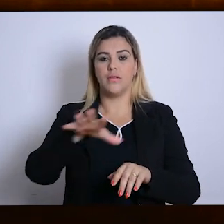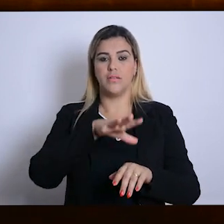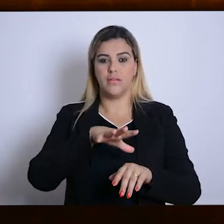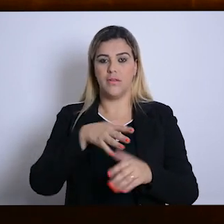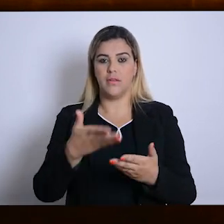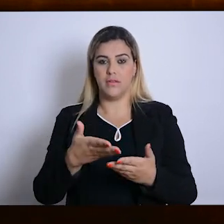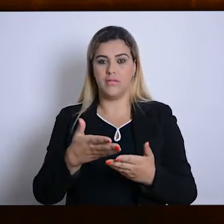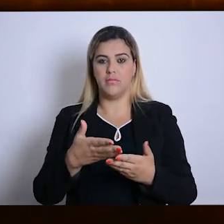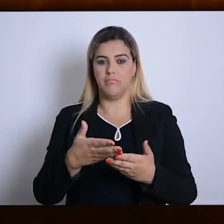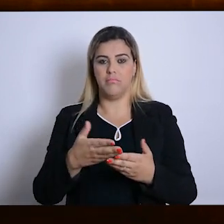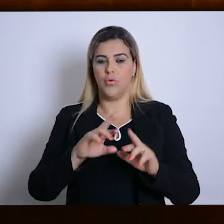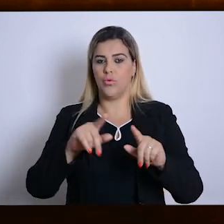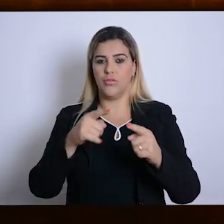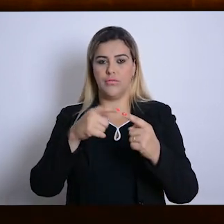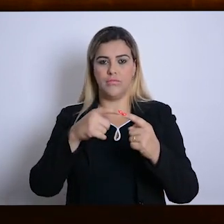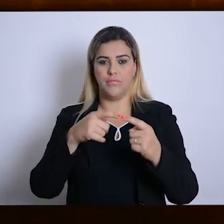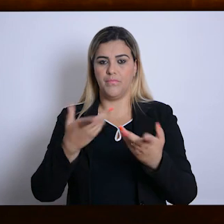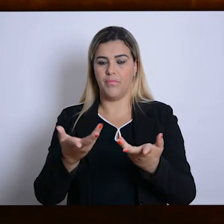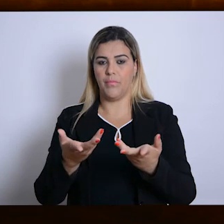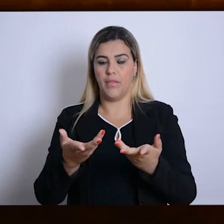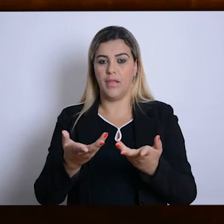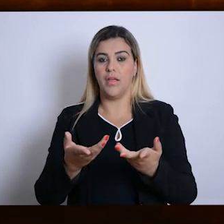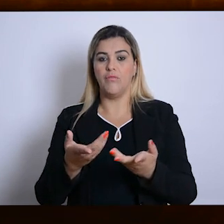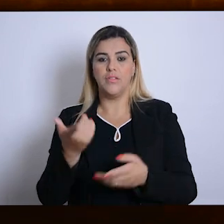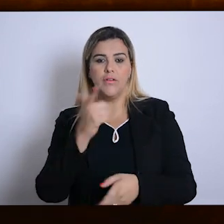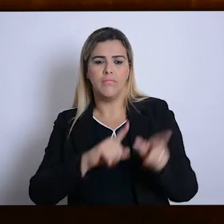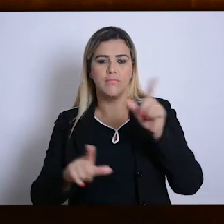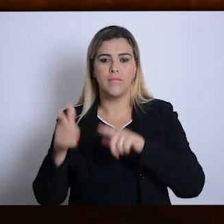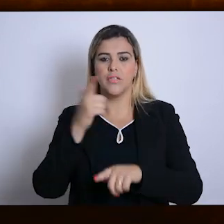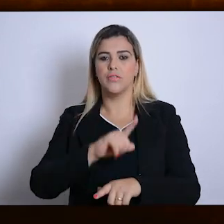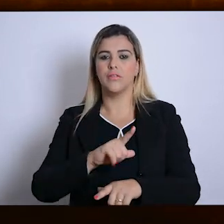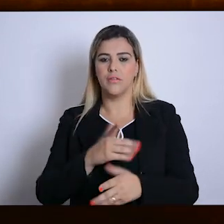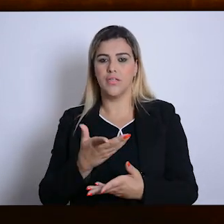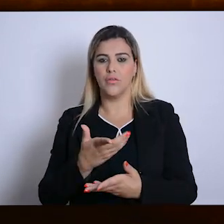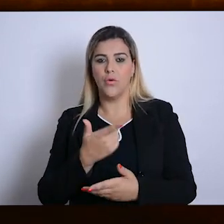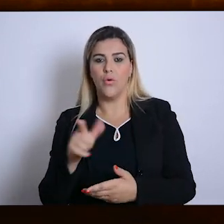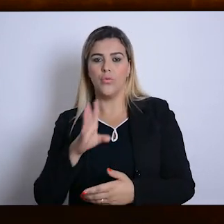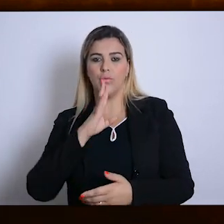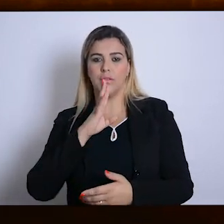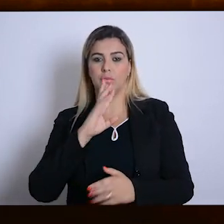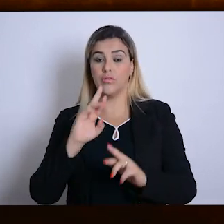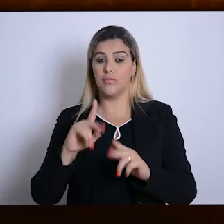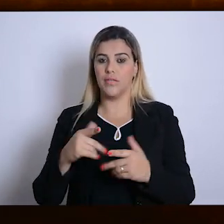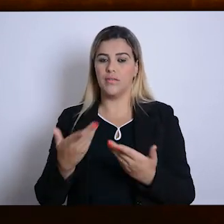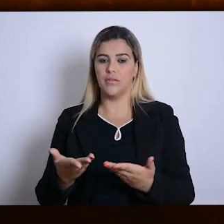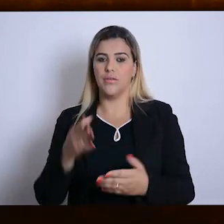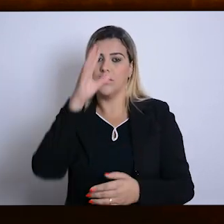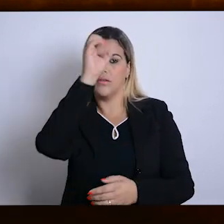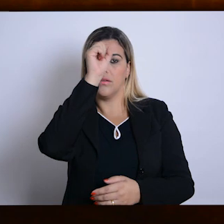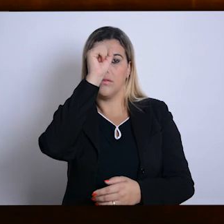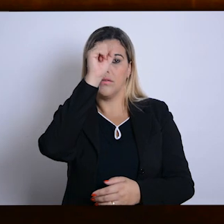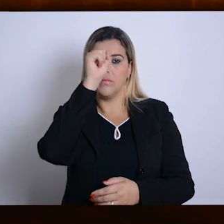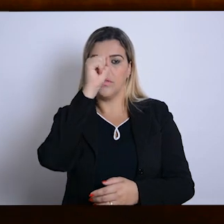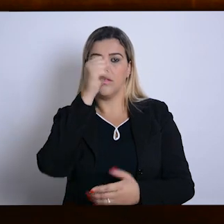da sua área. E aí você vai adquirindo um outro tipo de conhecimento. Você vai aprendendo a colocar